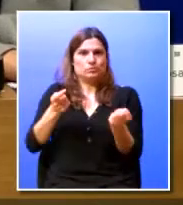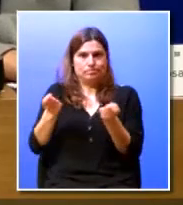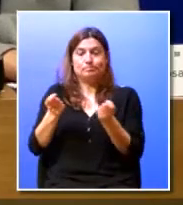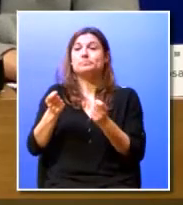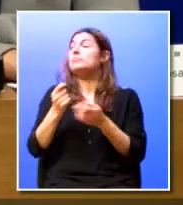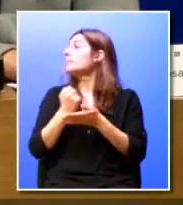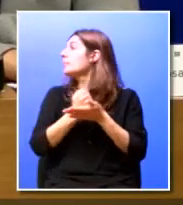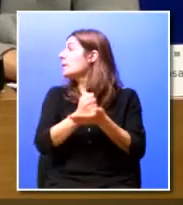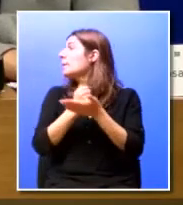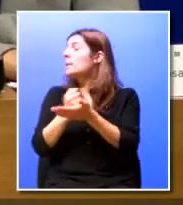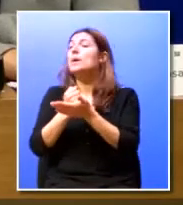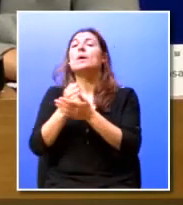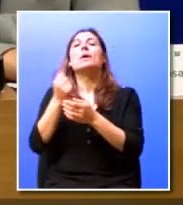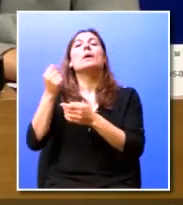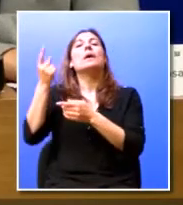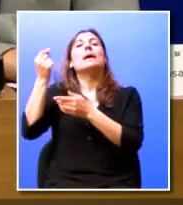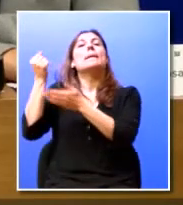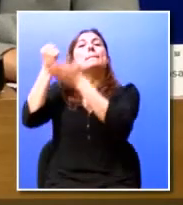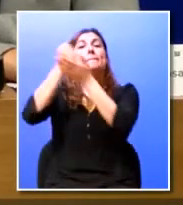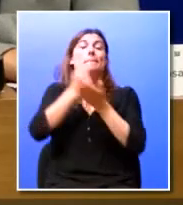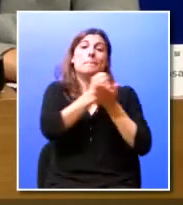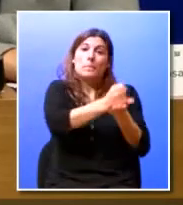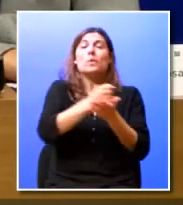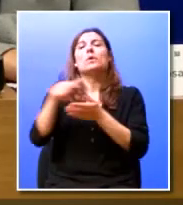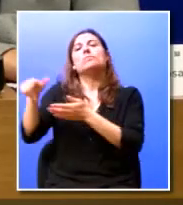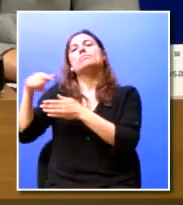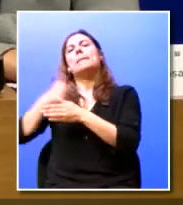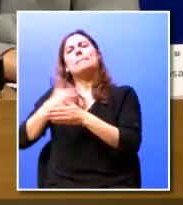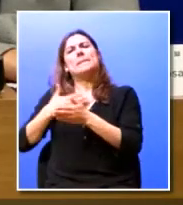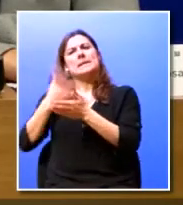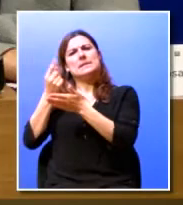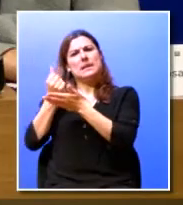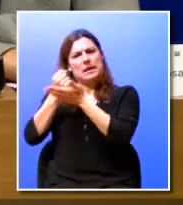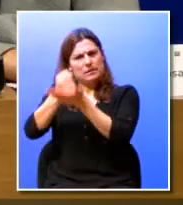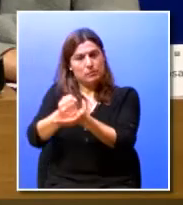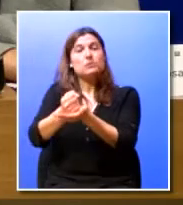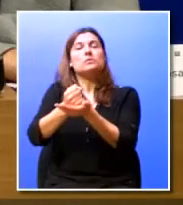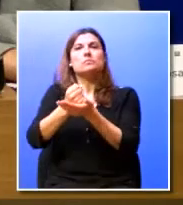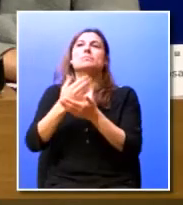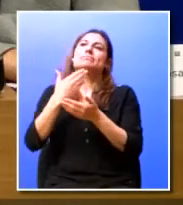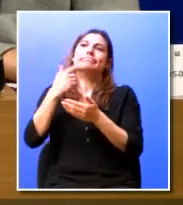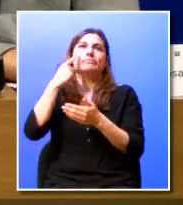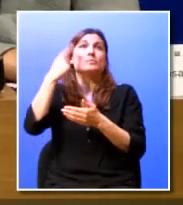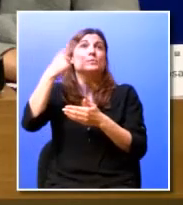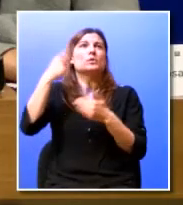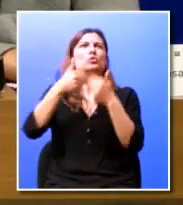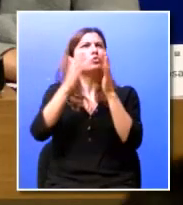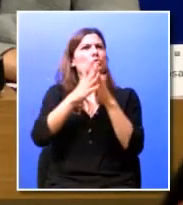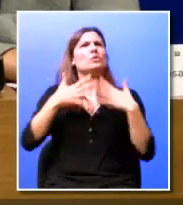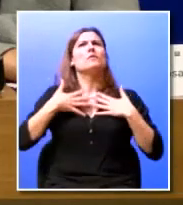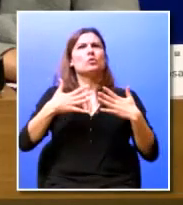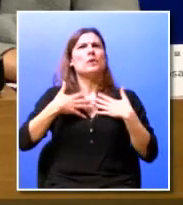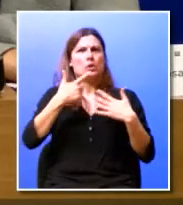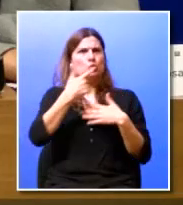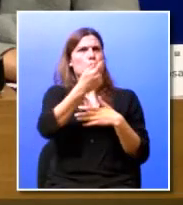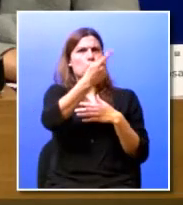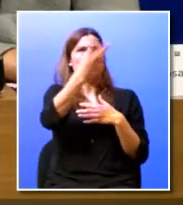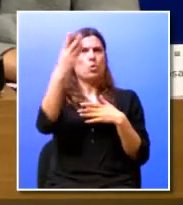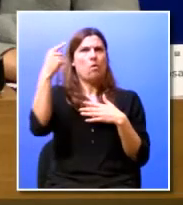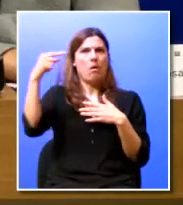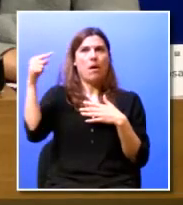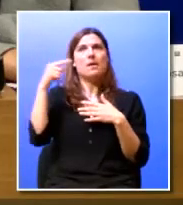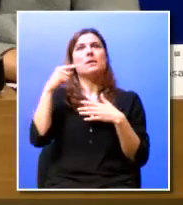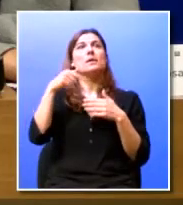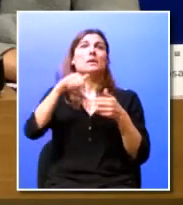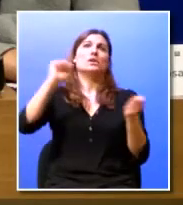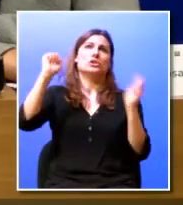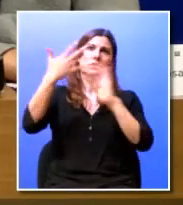Apoios e patrocinadores, também se a eles é difícil concretizar estes projetos, portanto o meu agradecimento especial e a todos os voluntários, que são muitos, quer